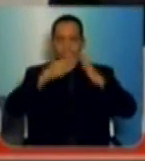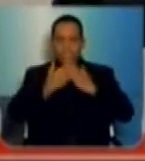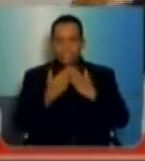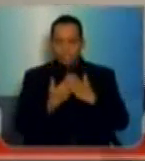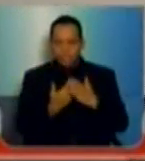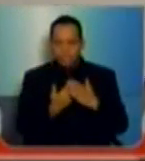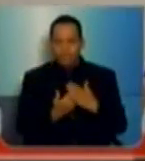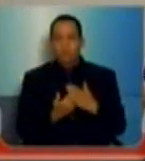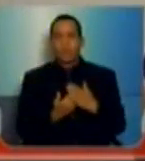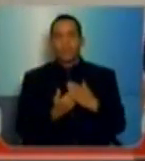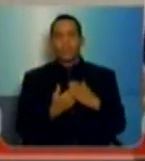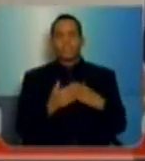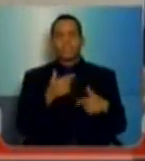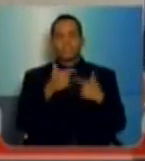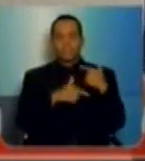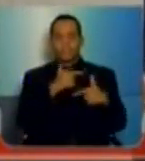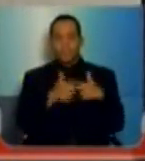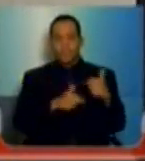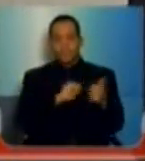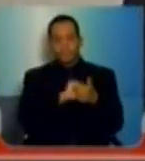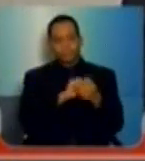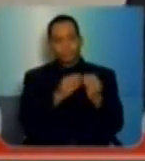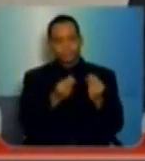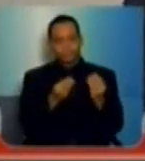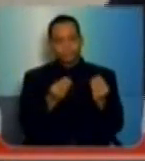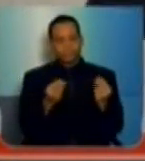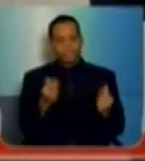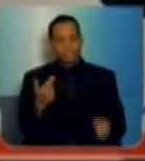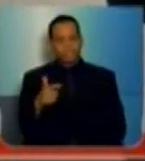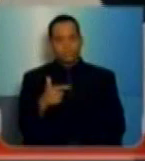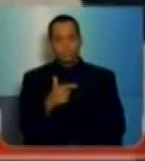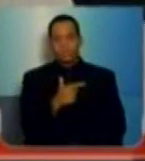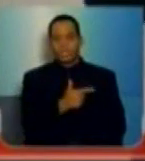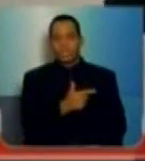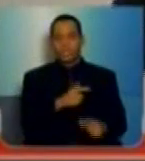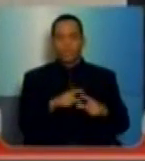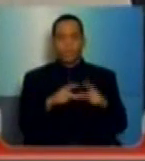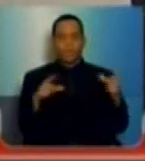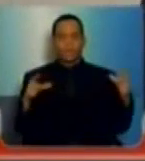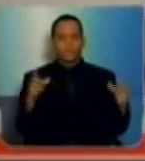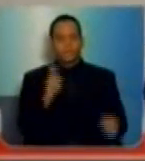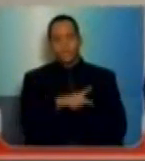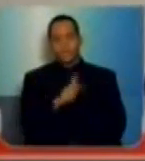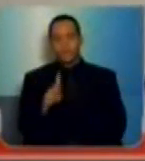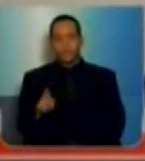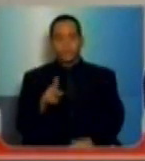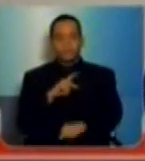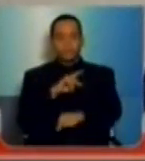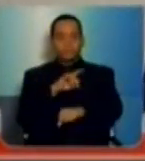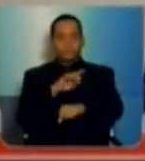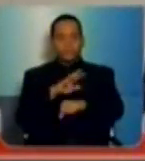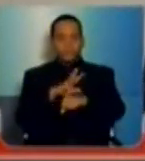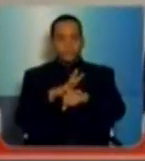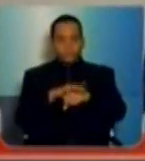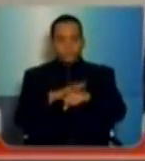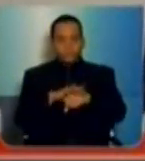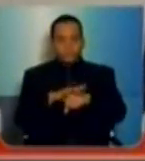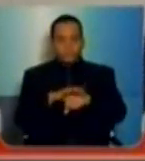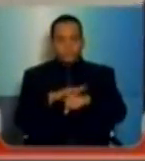condições de trabalho. Isso tem levado a adoecimento de uma boa parte do magistério